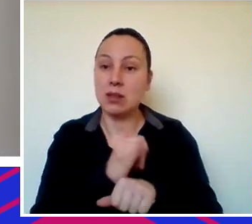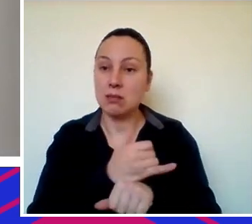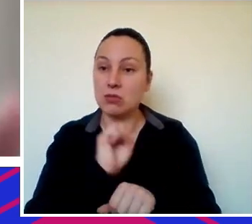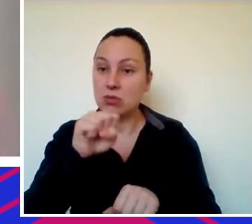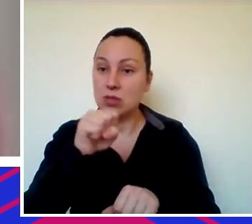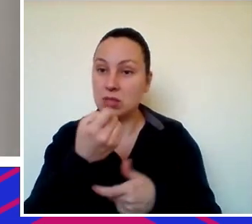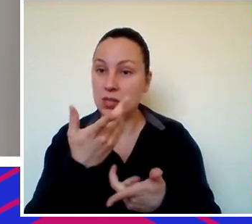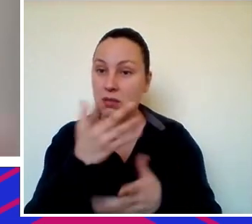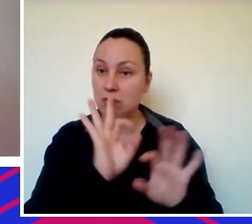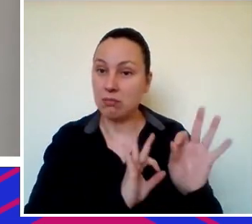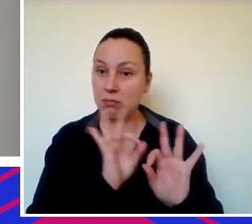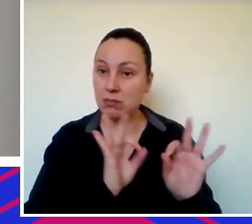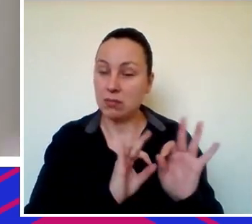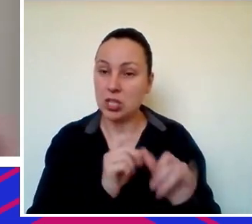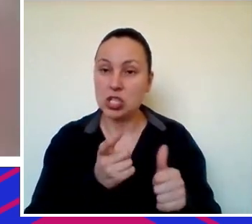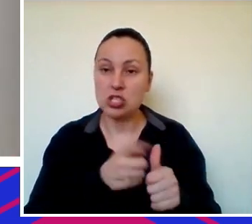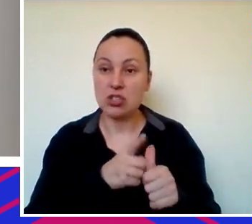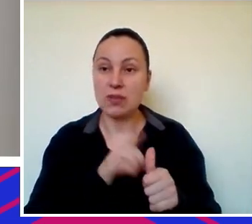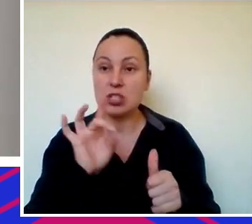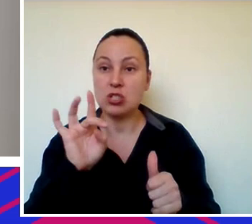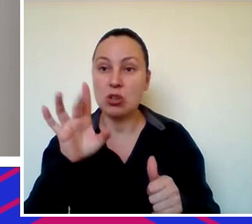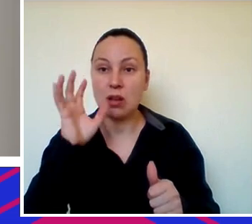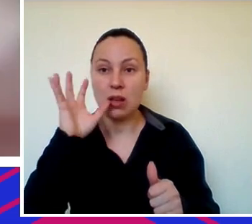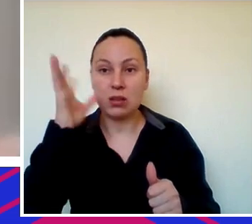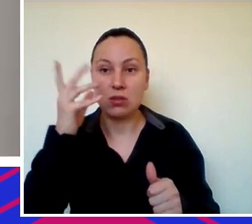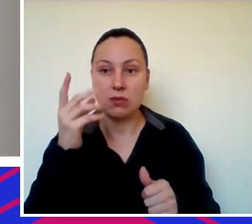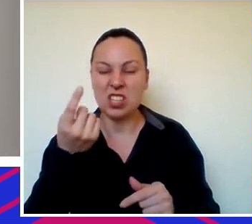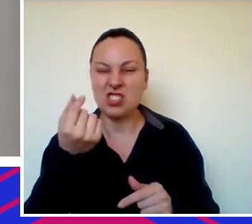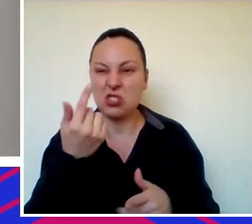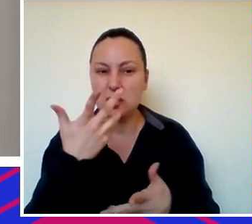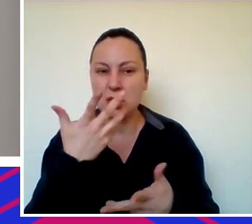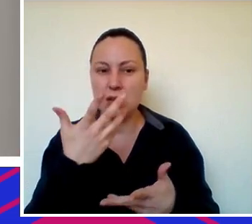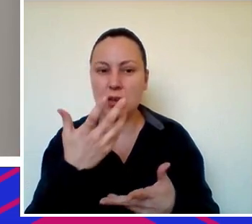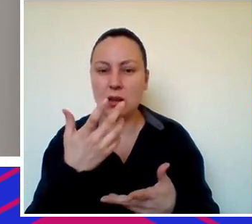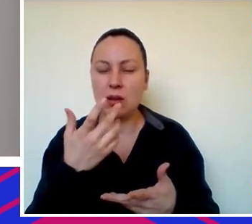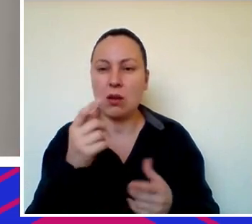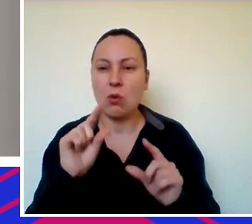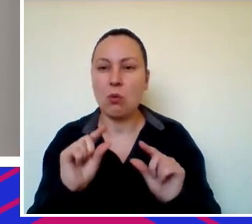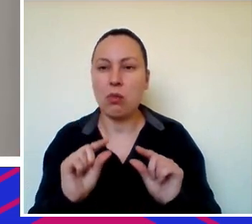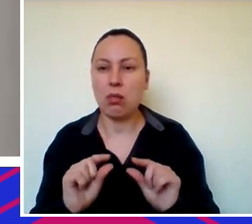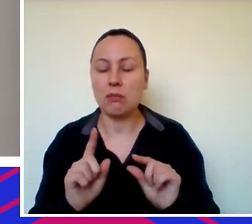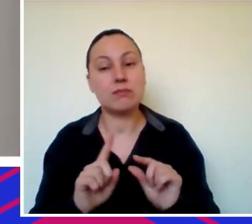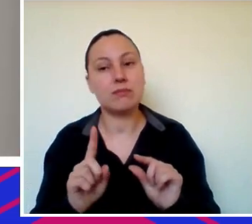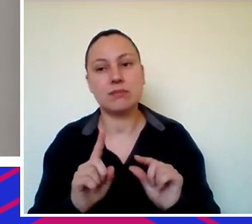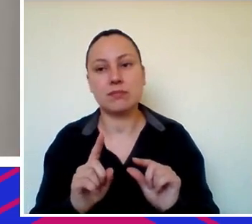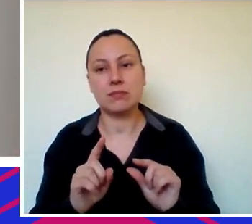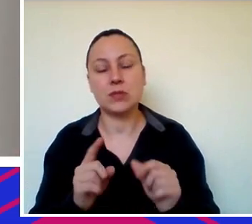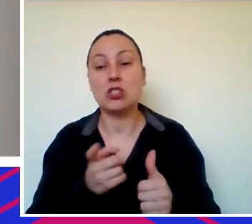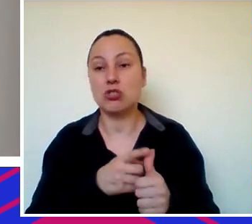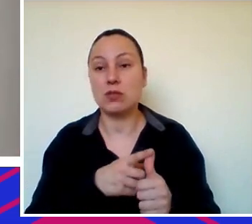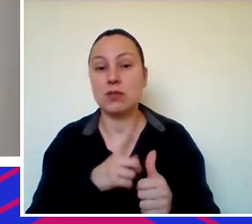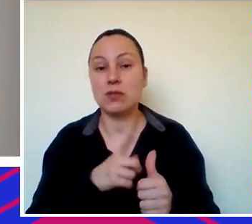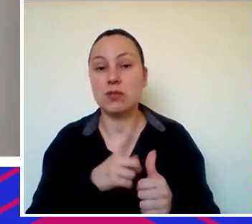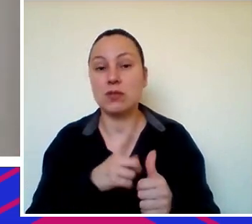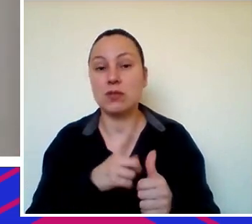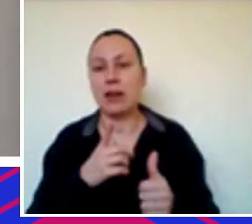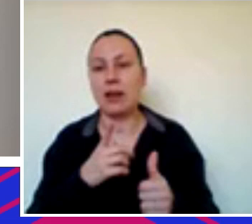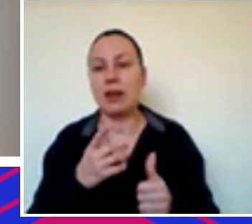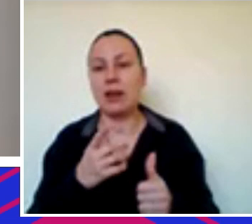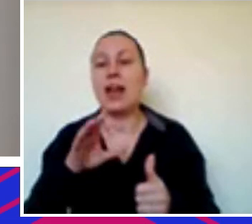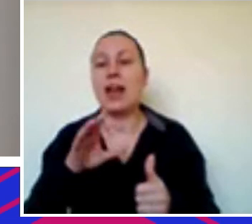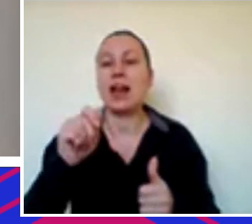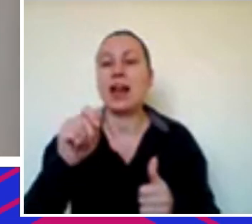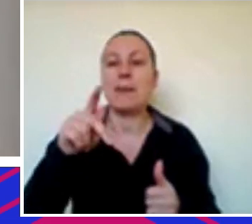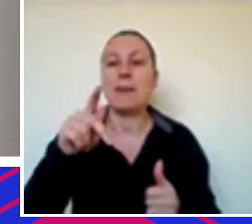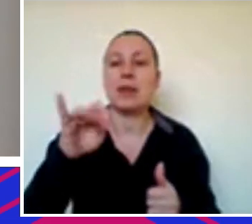dívida ela não serve só para resolver o seu problema quando o caixa começa a ficar curto, né, existem dívidas para isso, tem dívida de capital de giro de